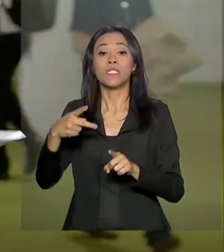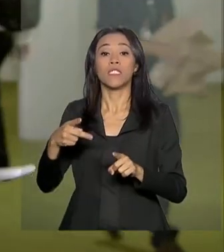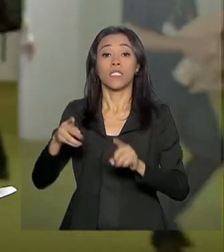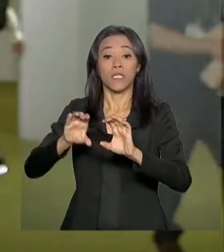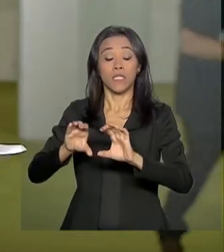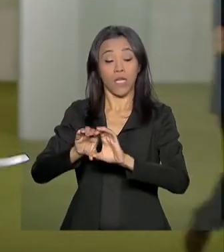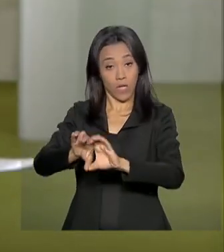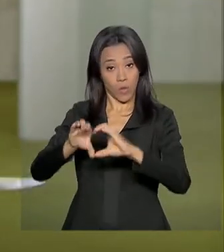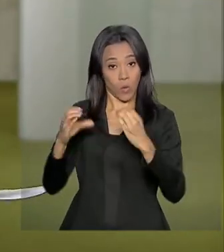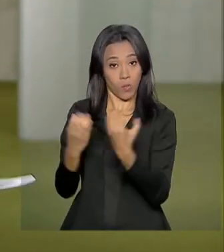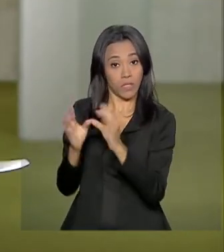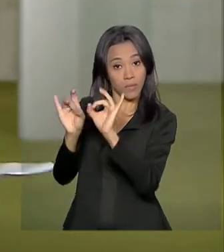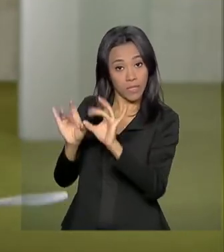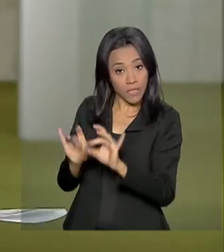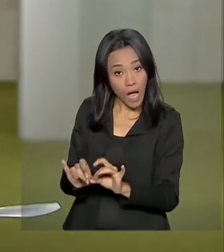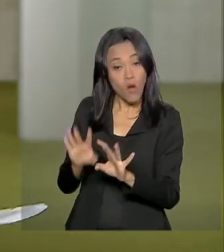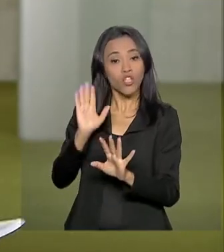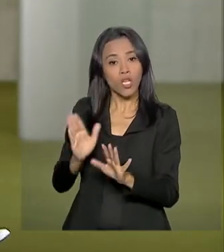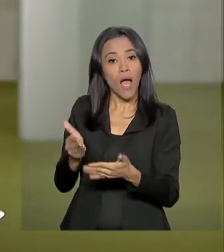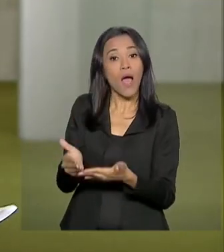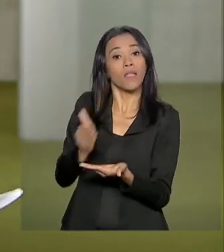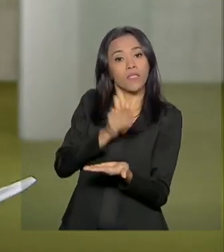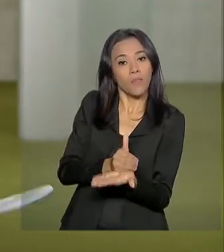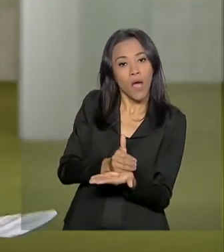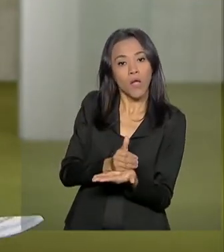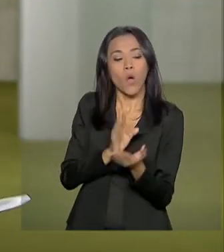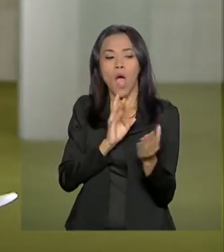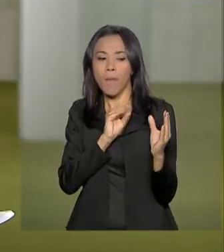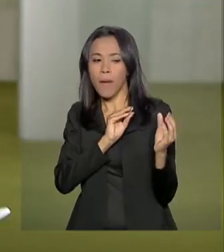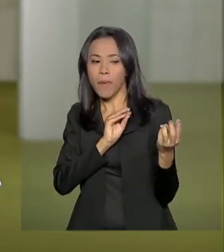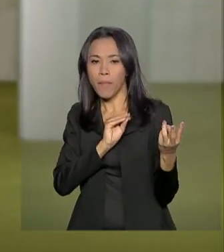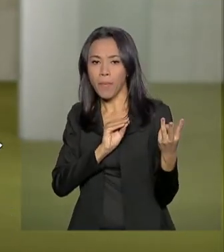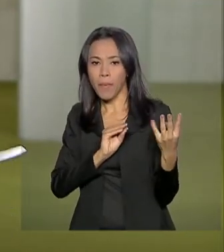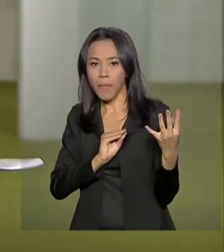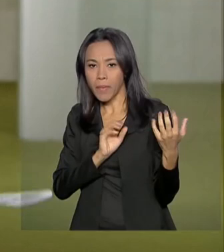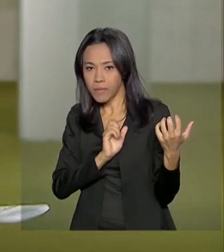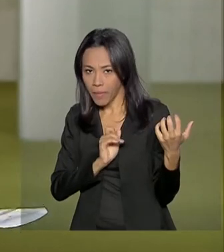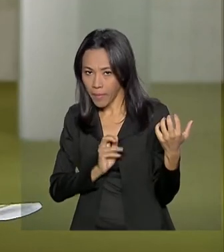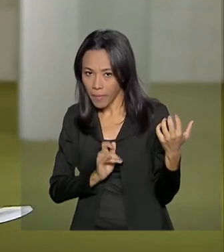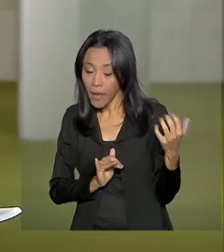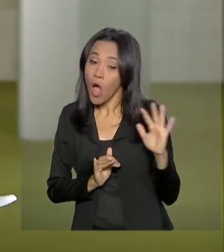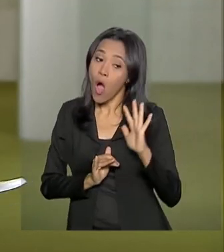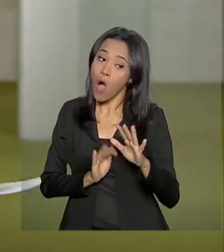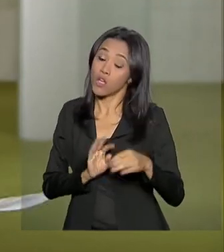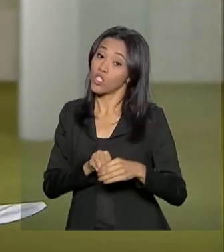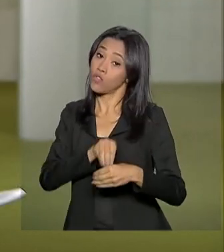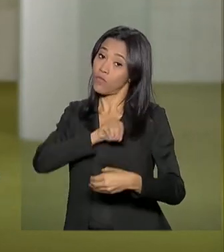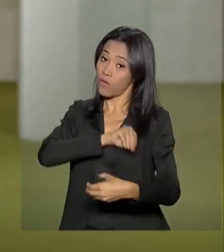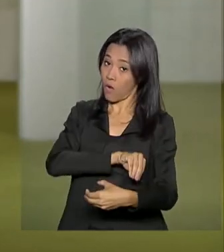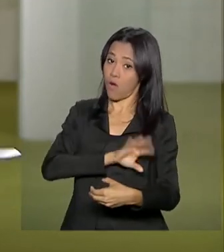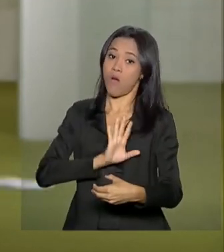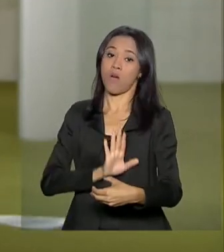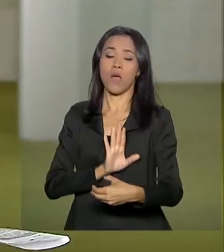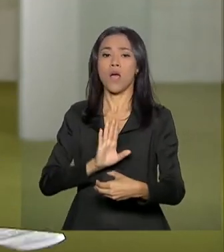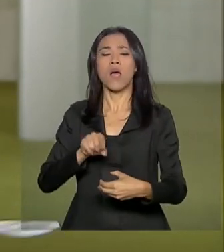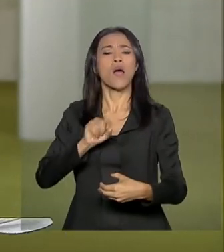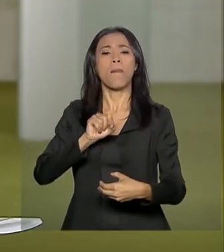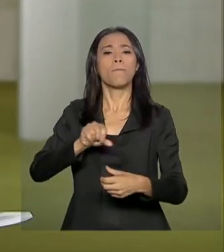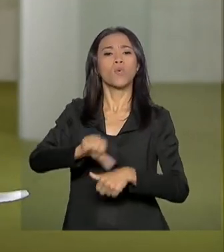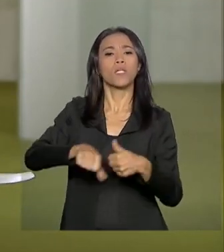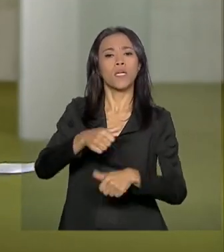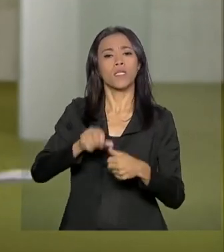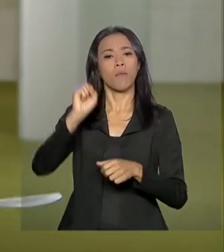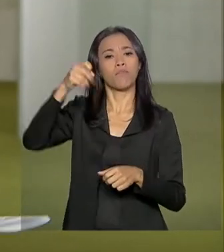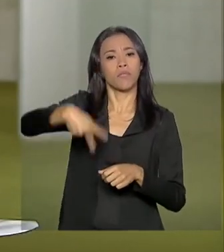adiantaram alguns pontos dessa nova proposta e, pelo que eles disseram, vão ficar de fora as mudanças na aposentadoria